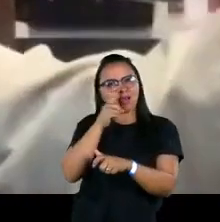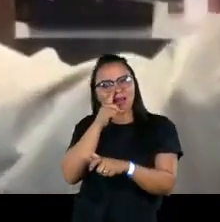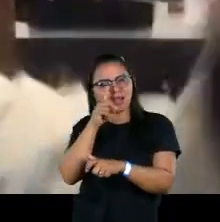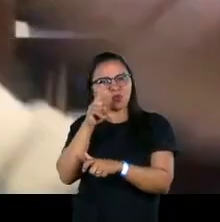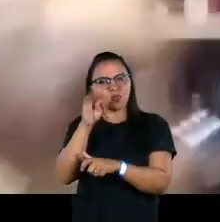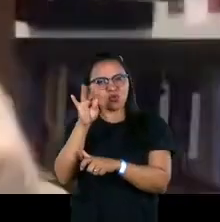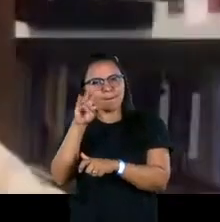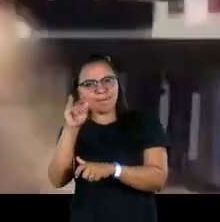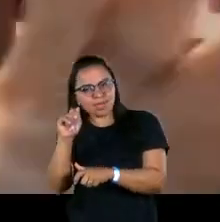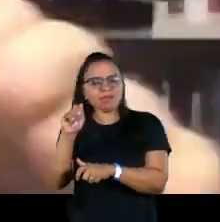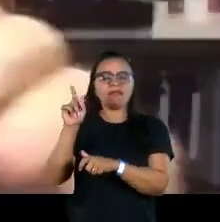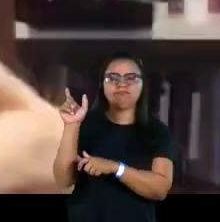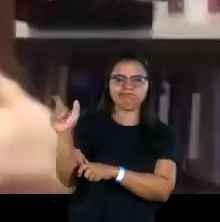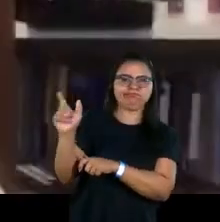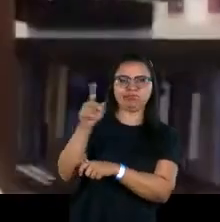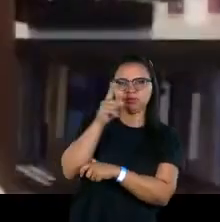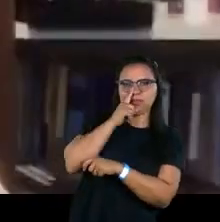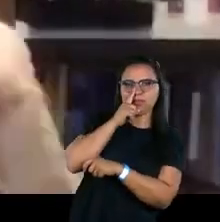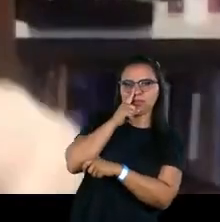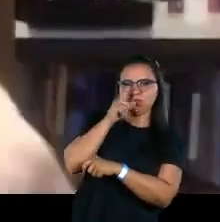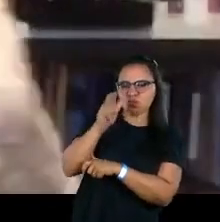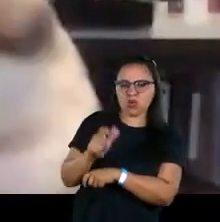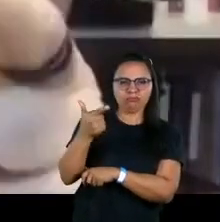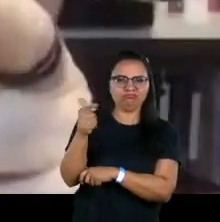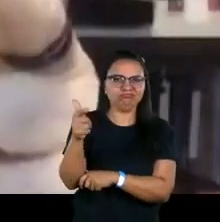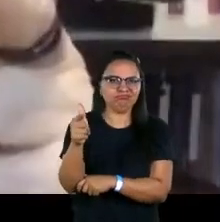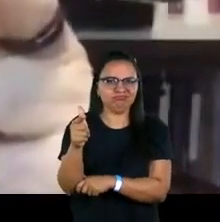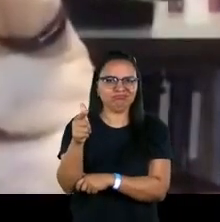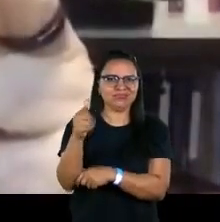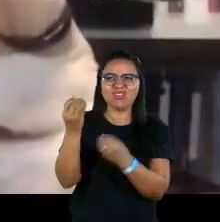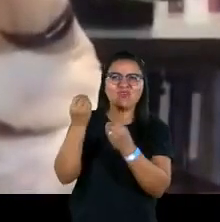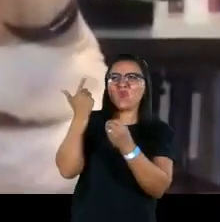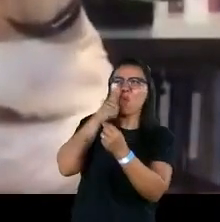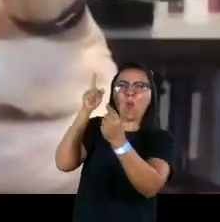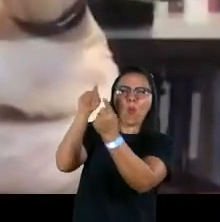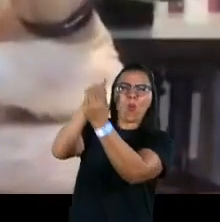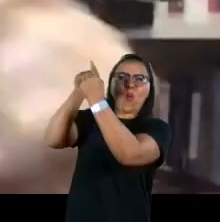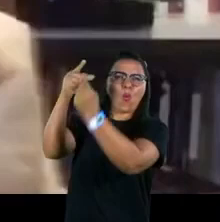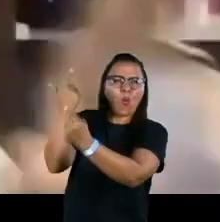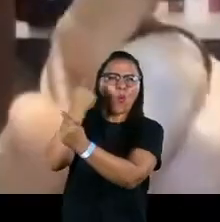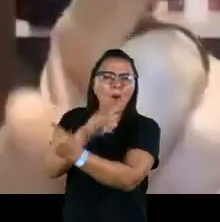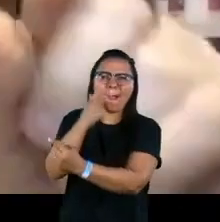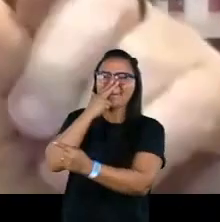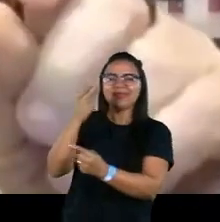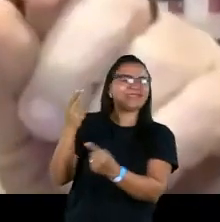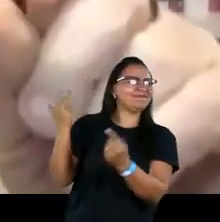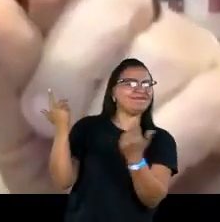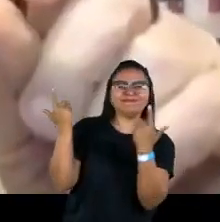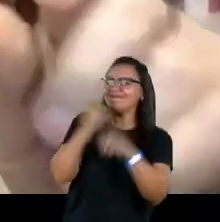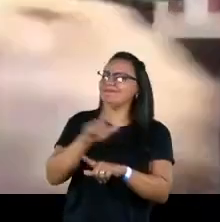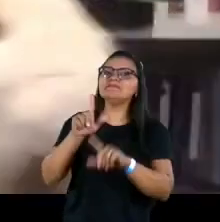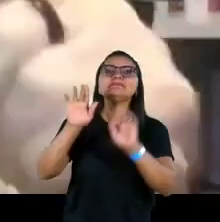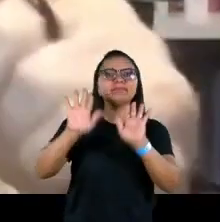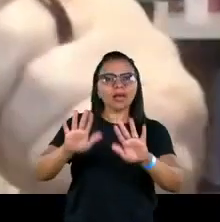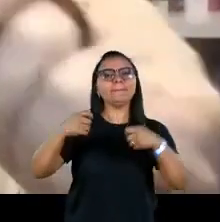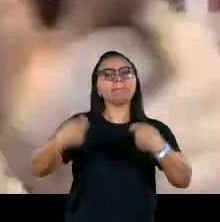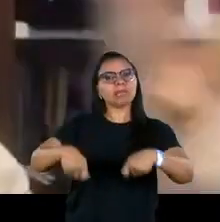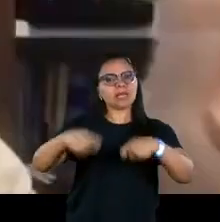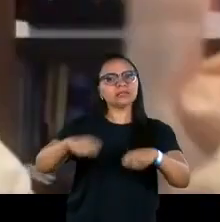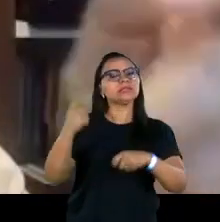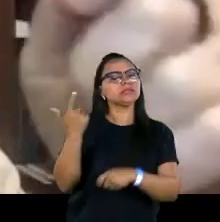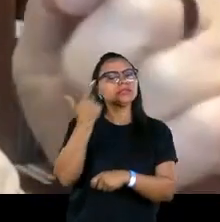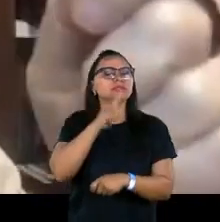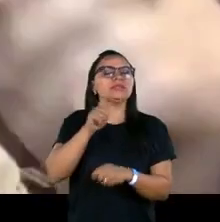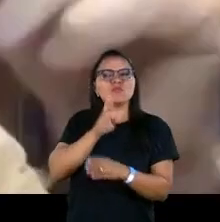utopia, é daí, não lugar, por quê? Porque é inatingível, praticamente, mas ela indispensável para que a gente